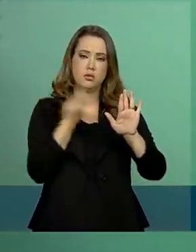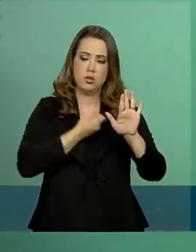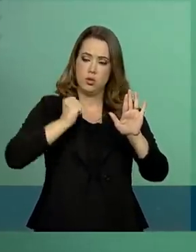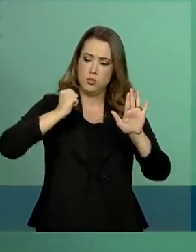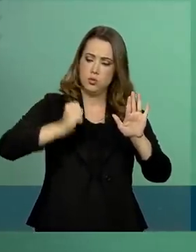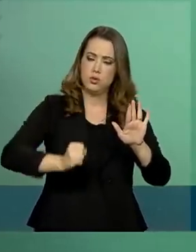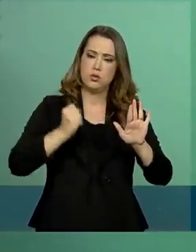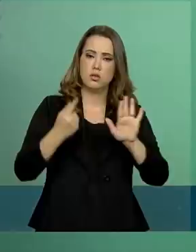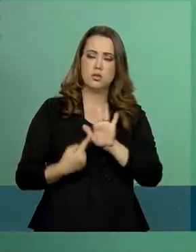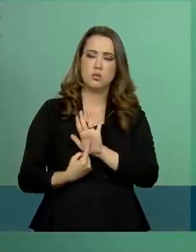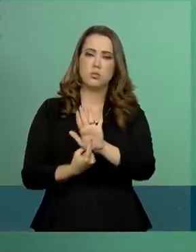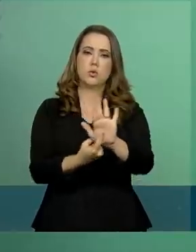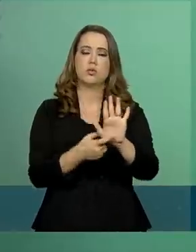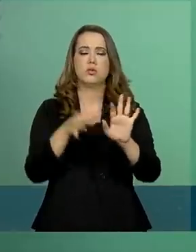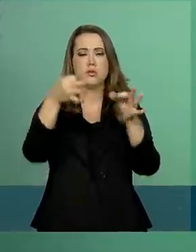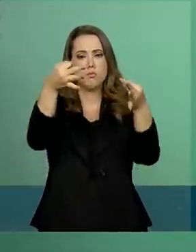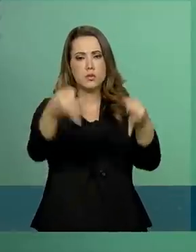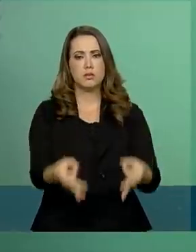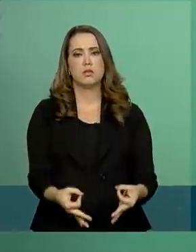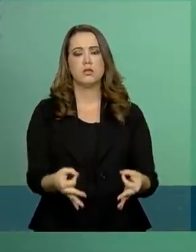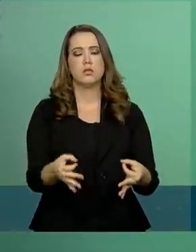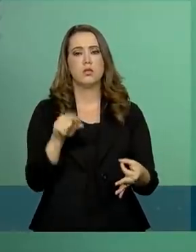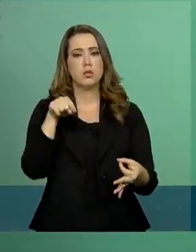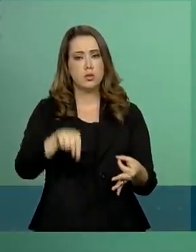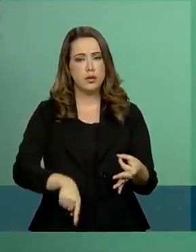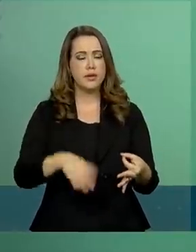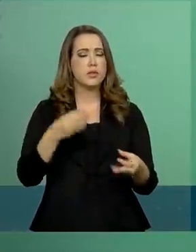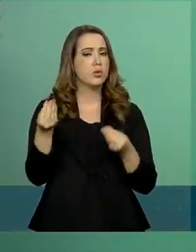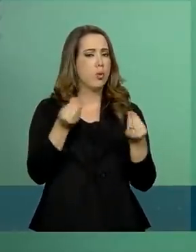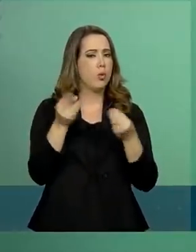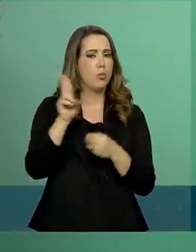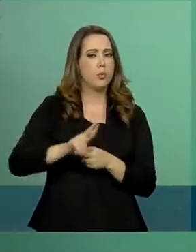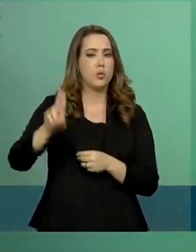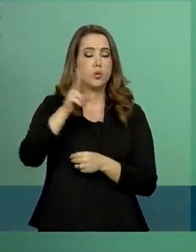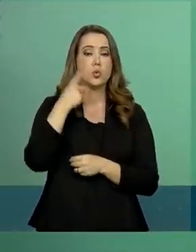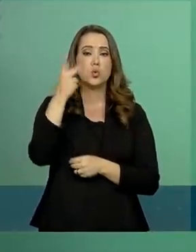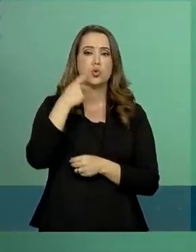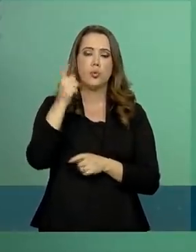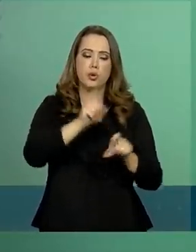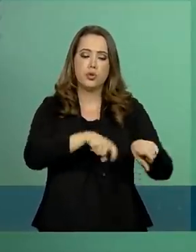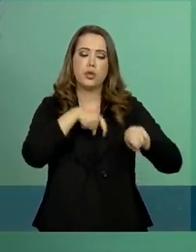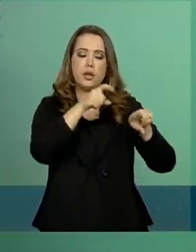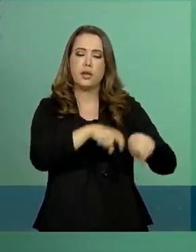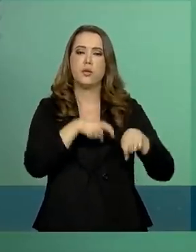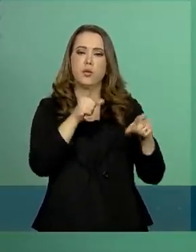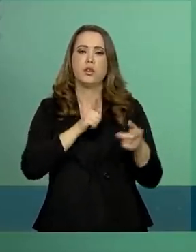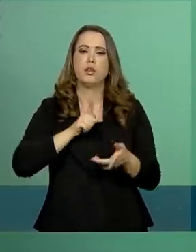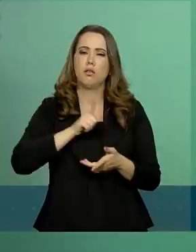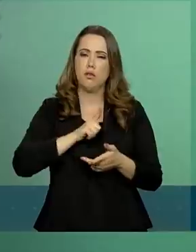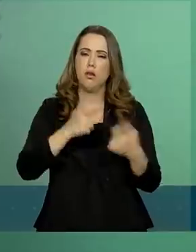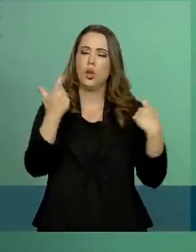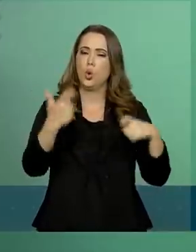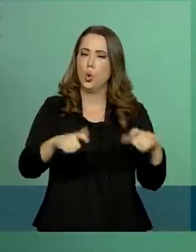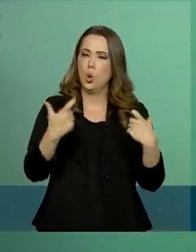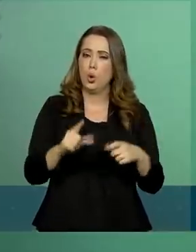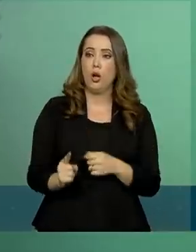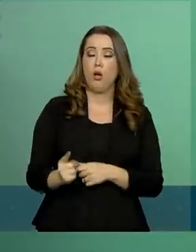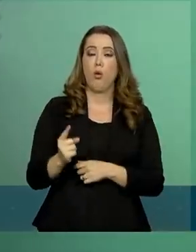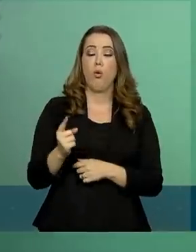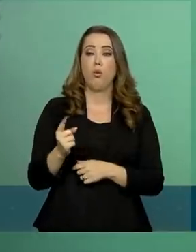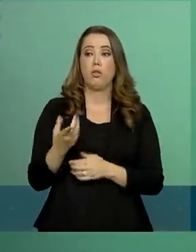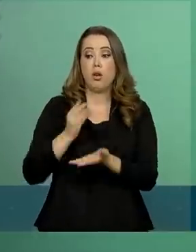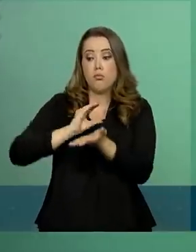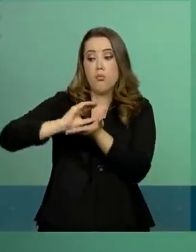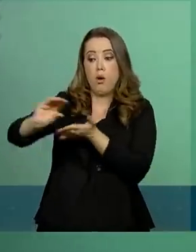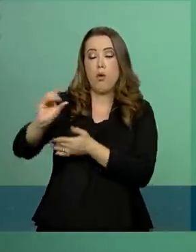consolidar definitivamente esse instrumento de política agrícola, haverá a alocação de um bilhão